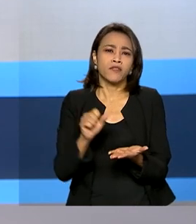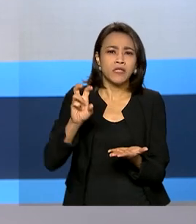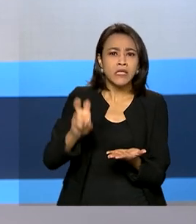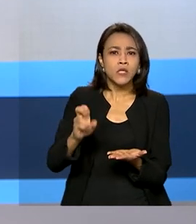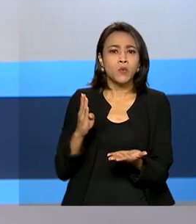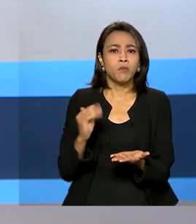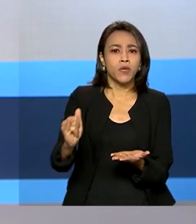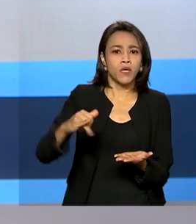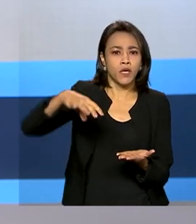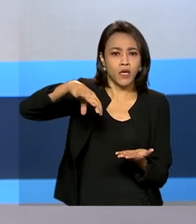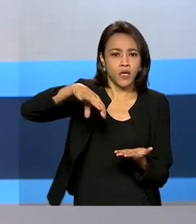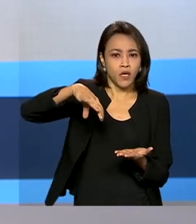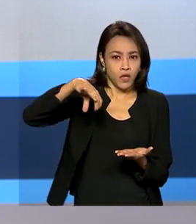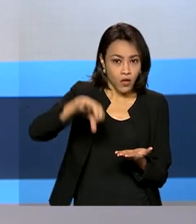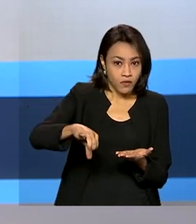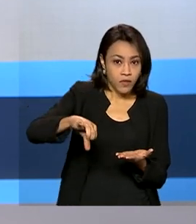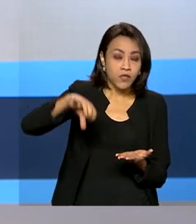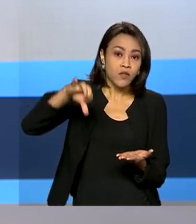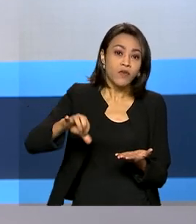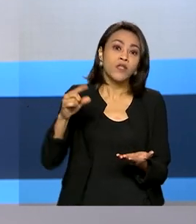,991 bilhões.